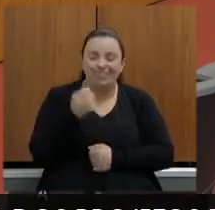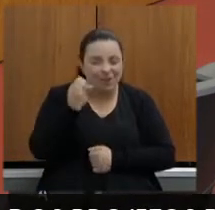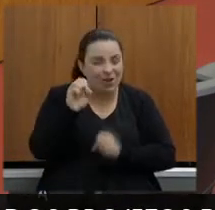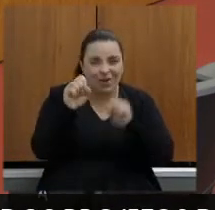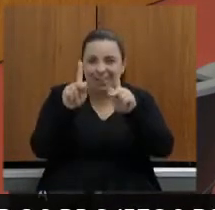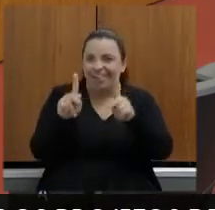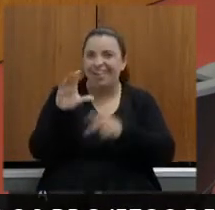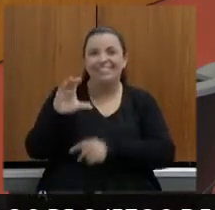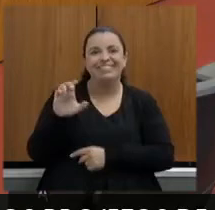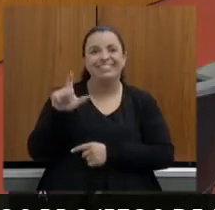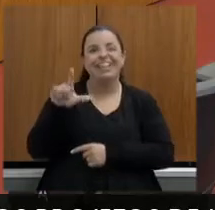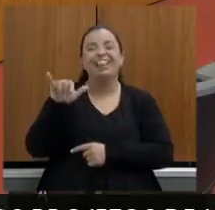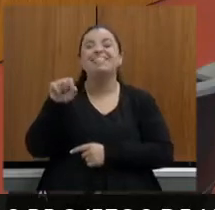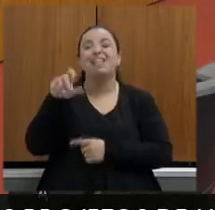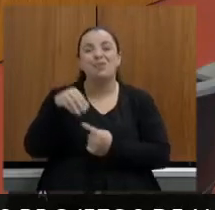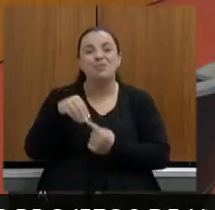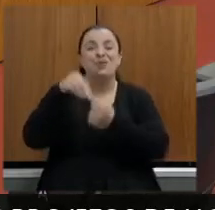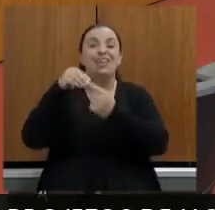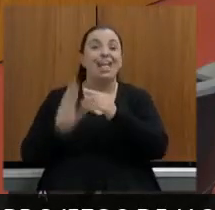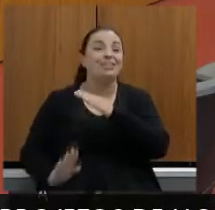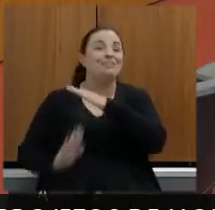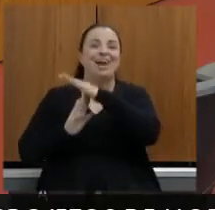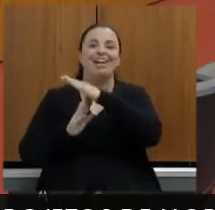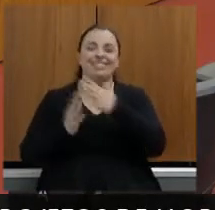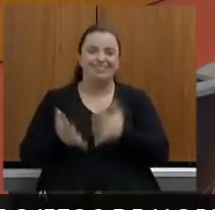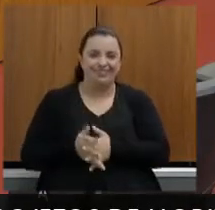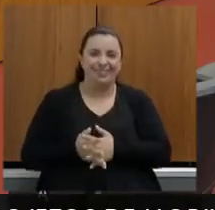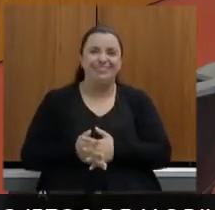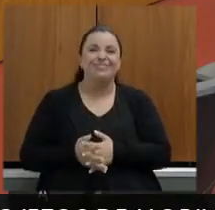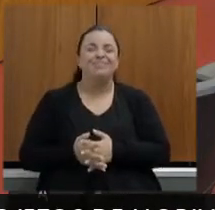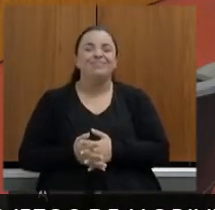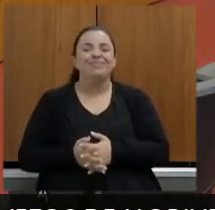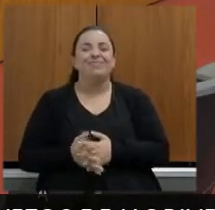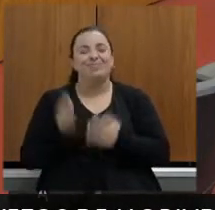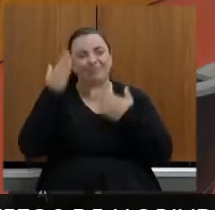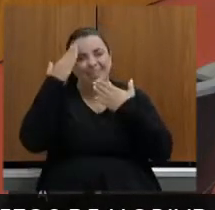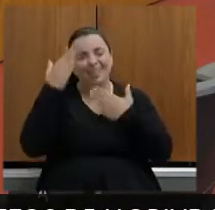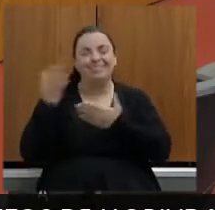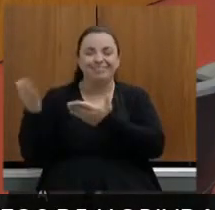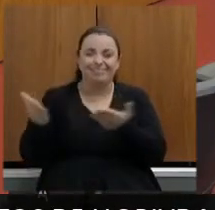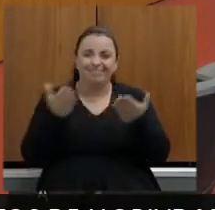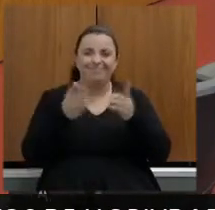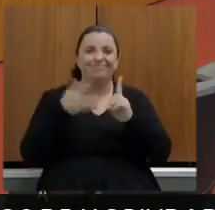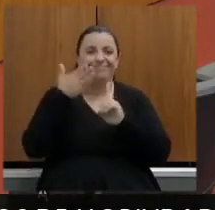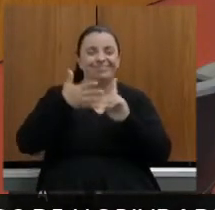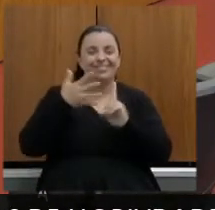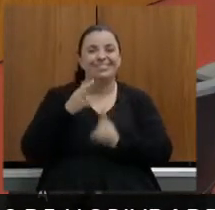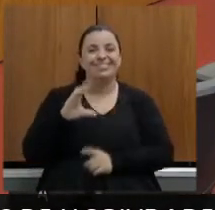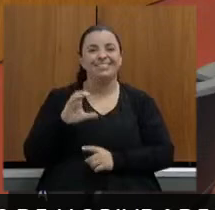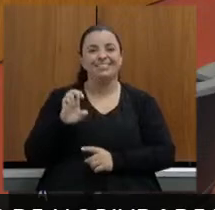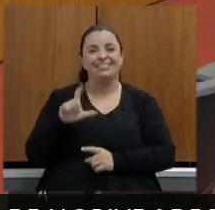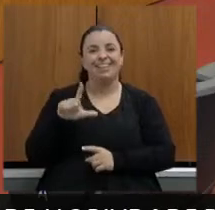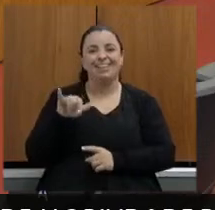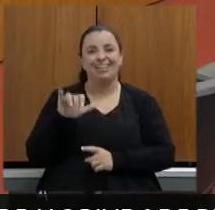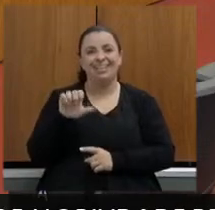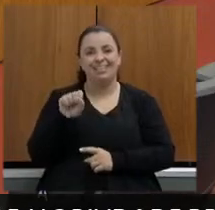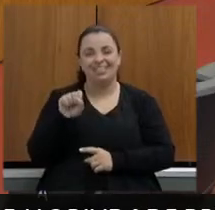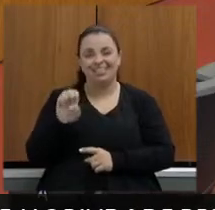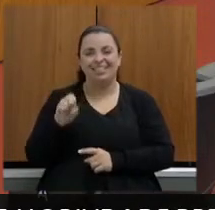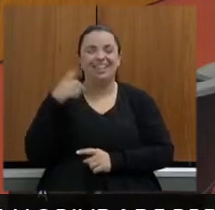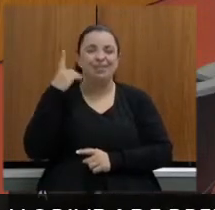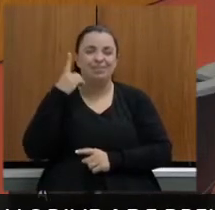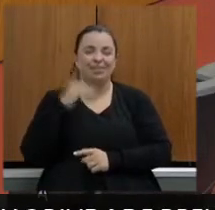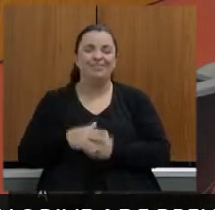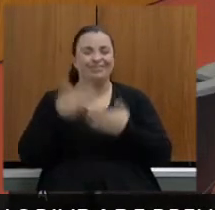obrigado pela compreensão deputada Celise Laviola agradecer o carinho do colega